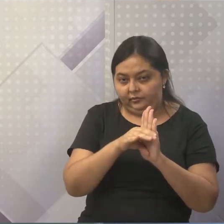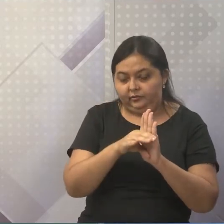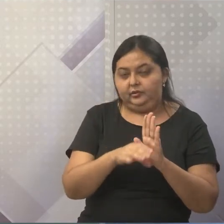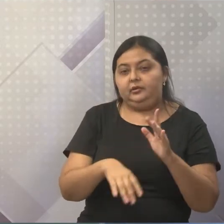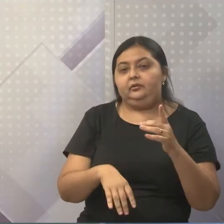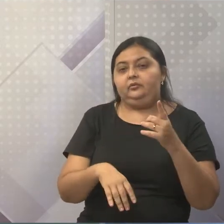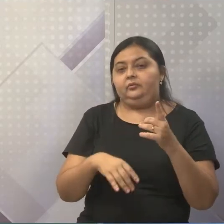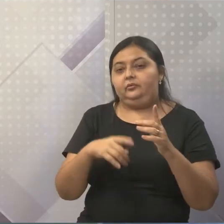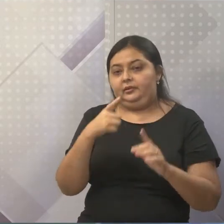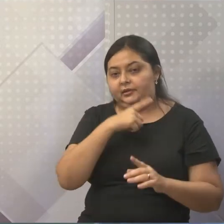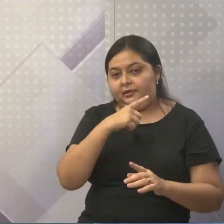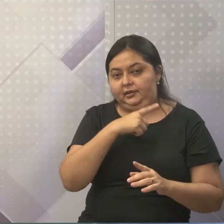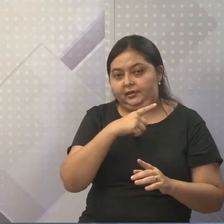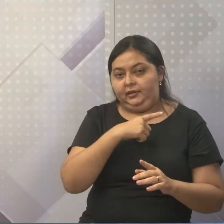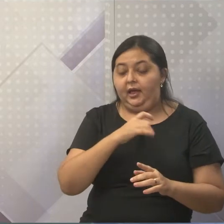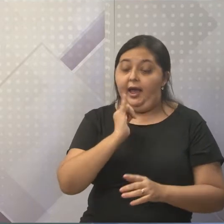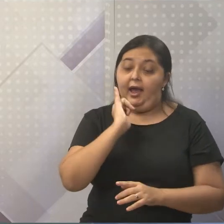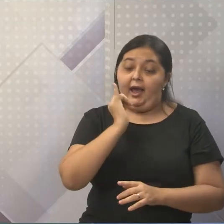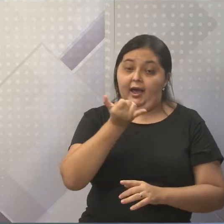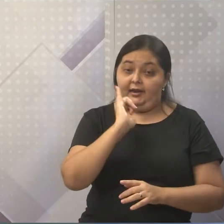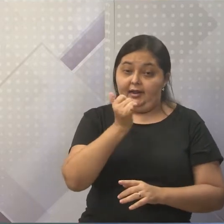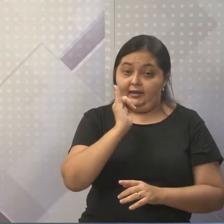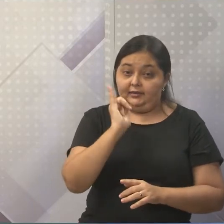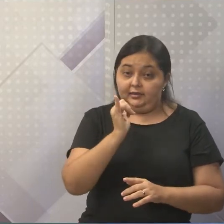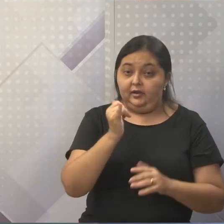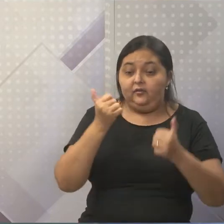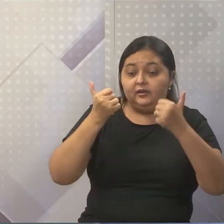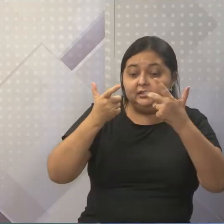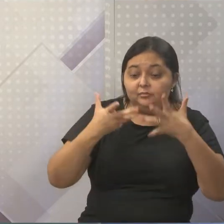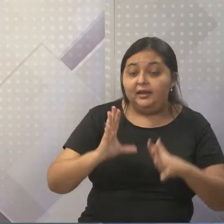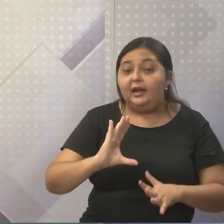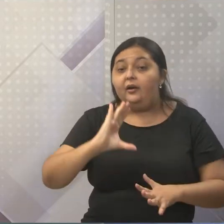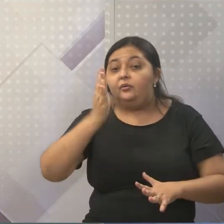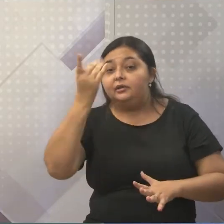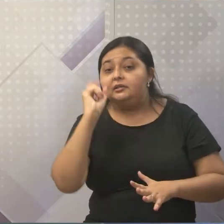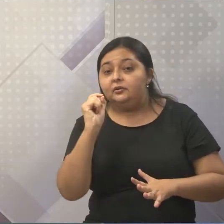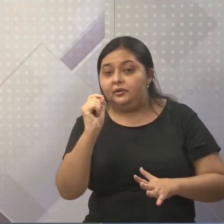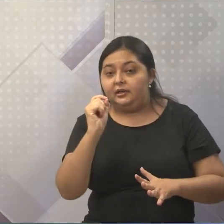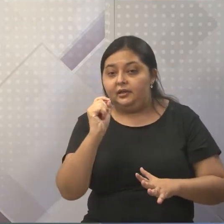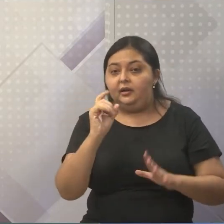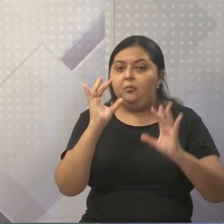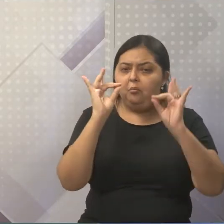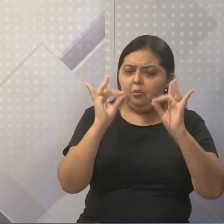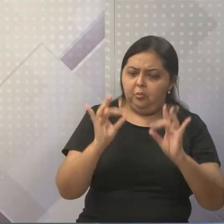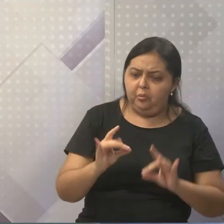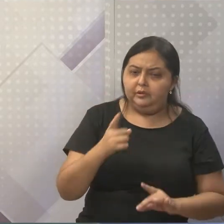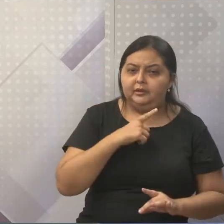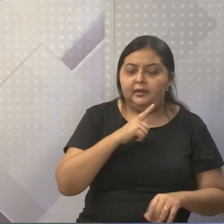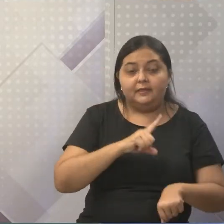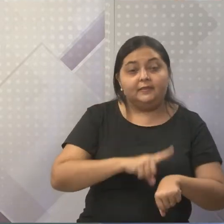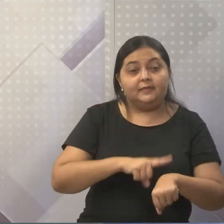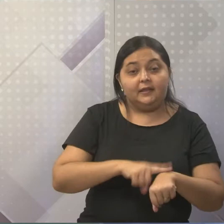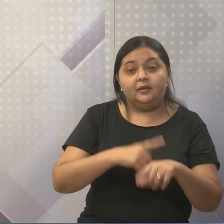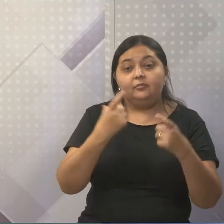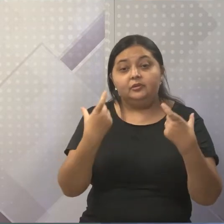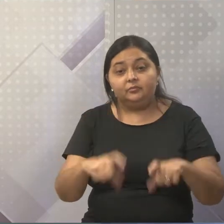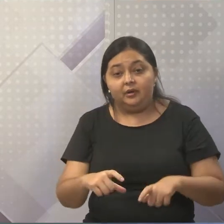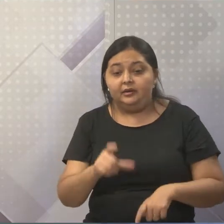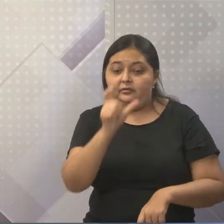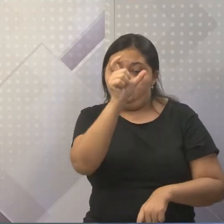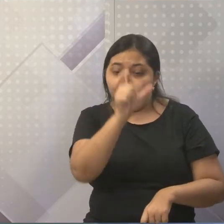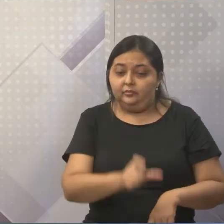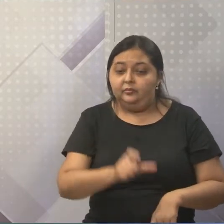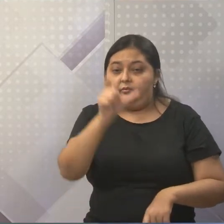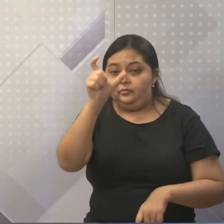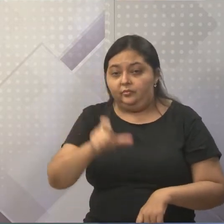contar todo um fato que está acontecendo. Então, o que caracteriza a narração? Tempo, espaço, personagens.